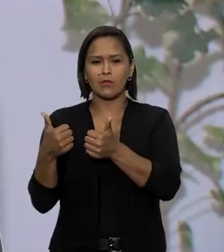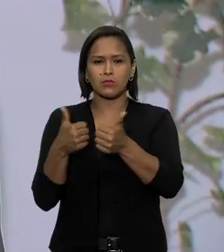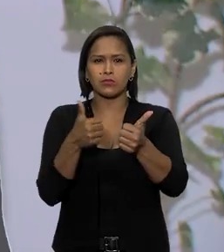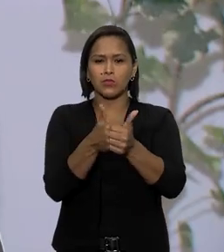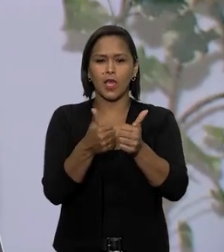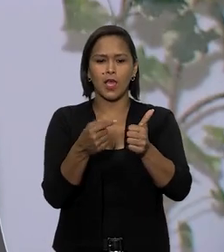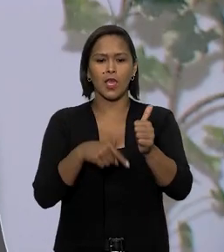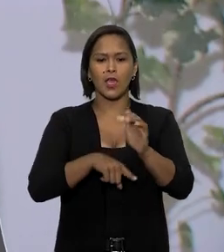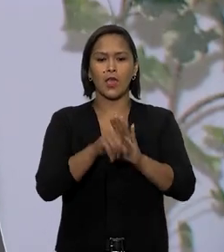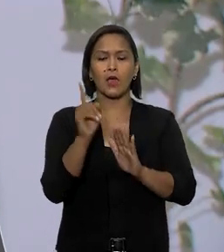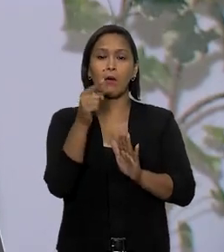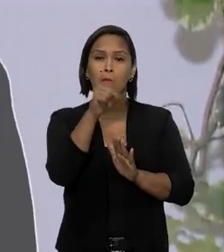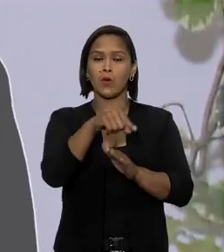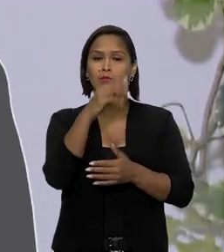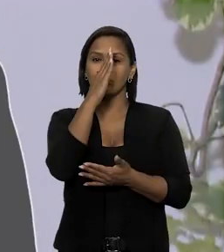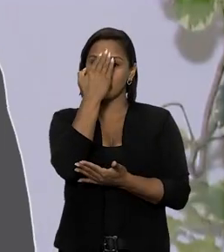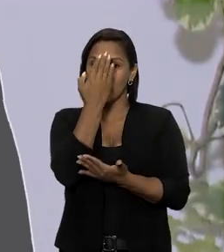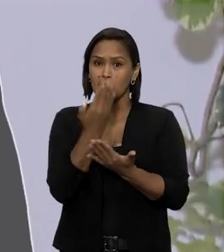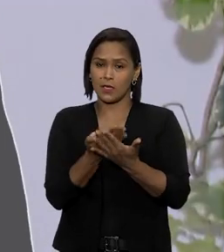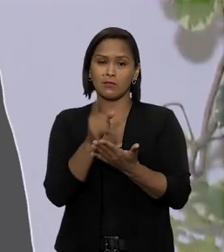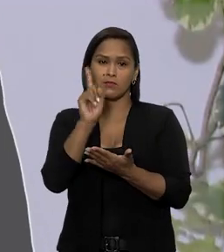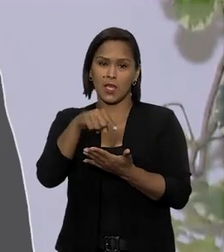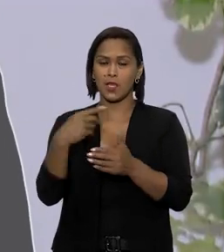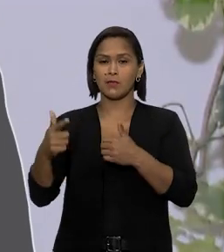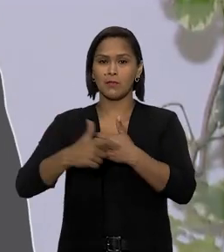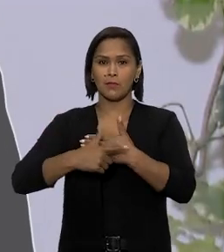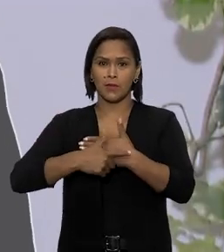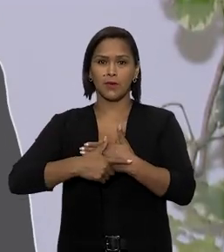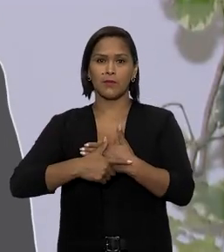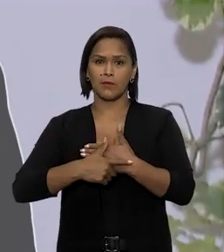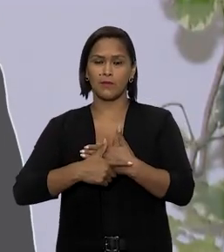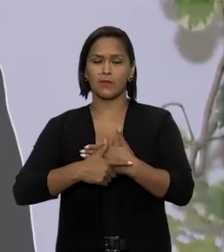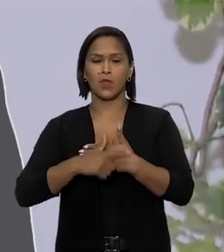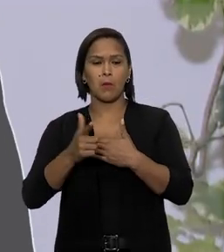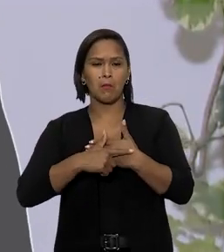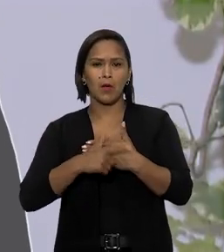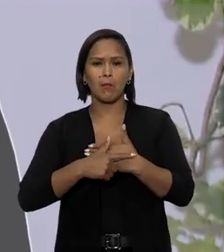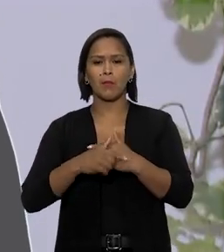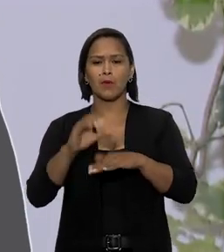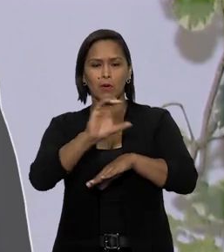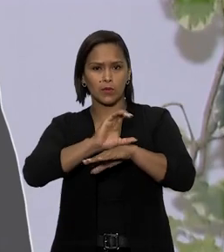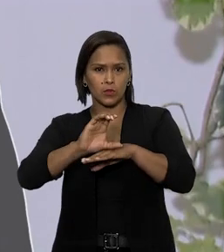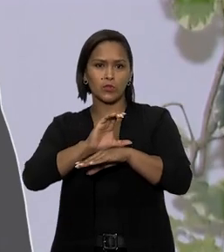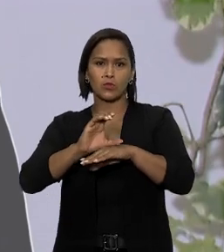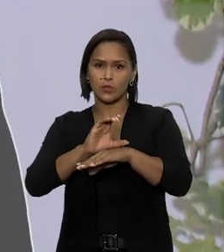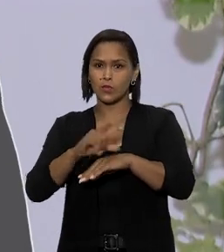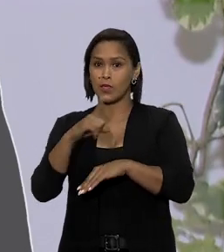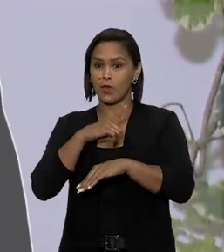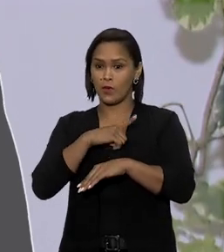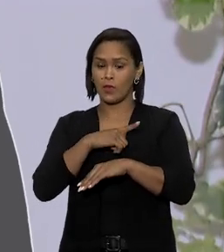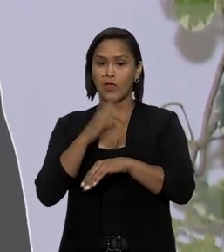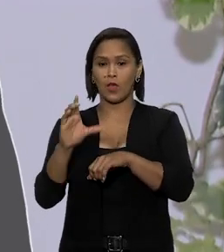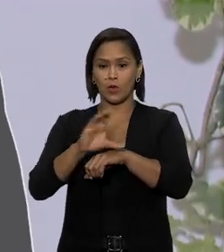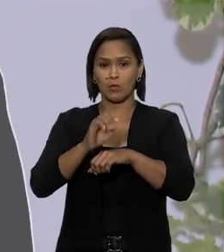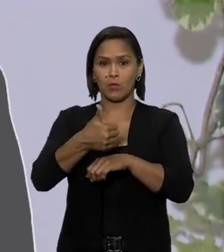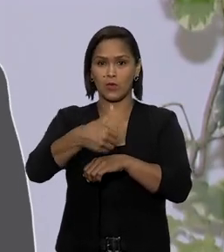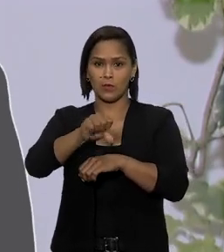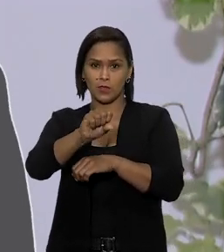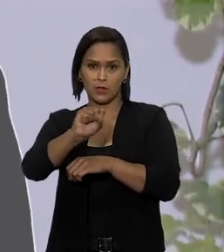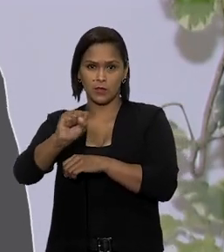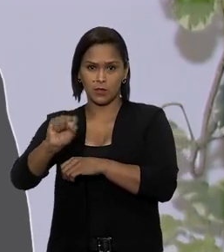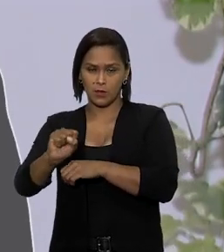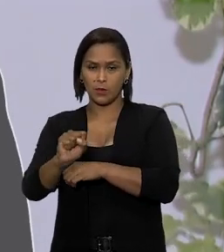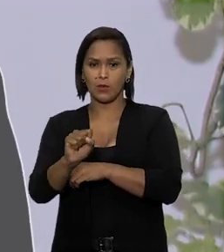aponta para o nosso norte. Então o STJ tem esse papel, um papel constitucional, que veio com a Constituição de